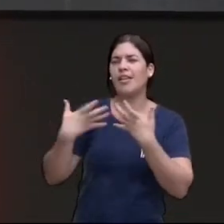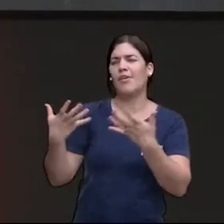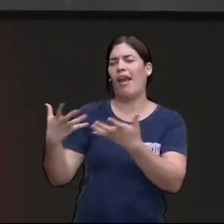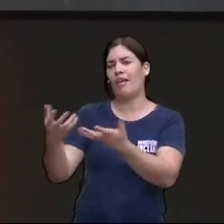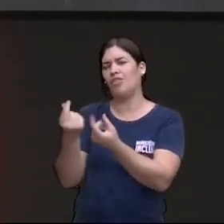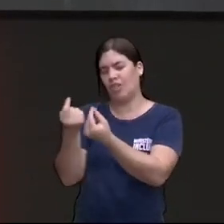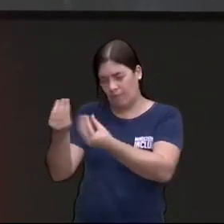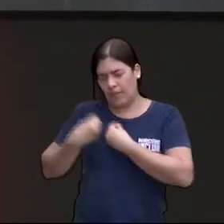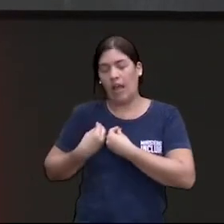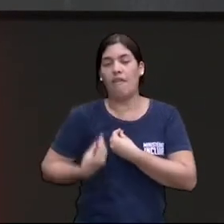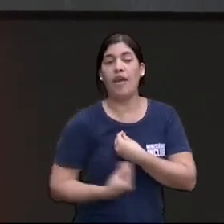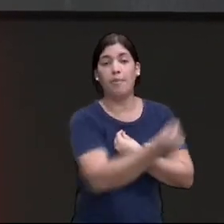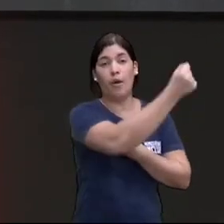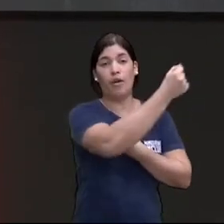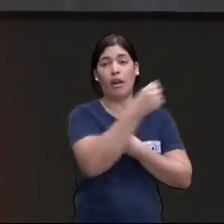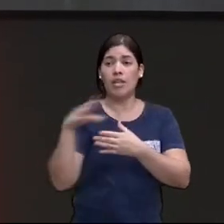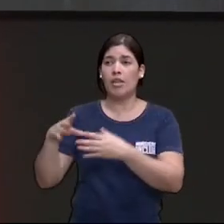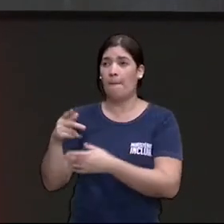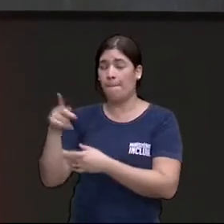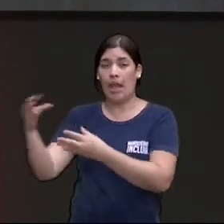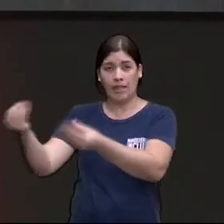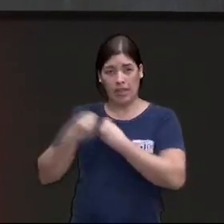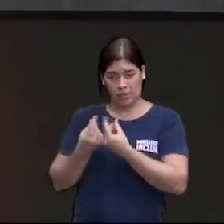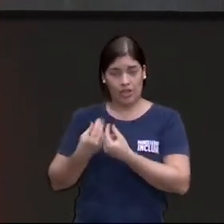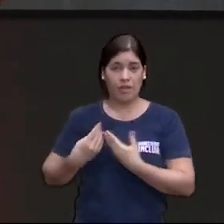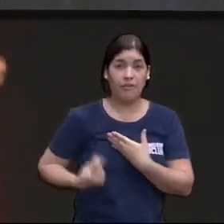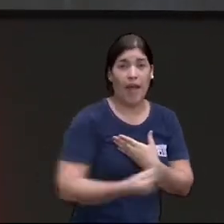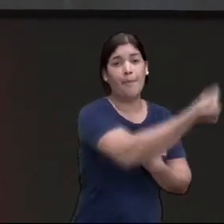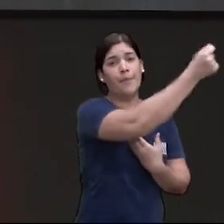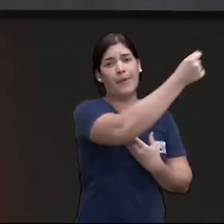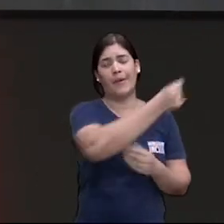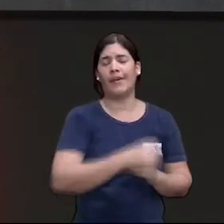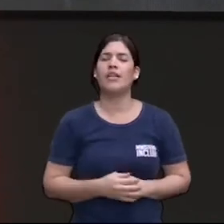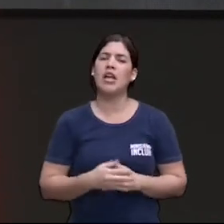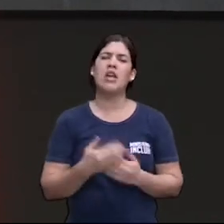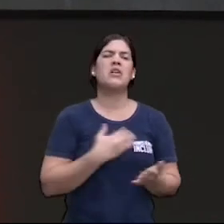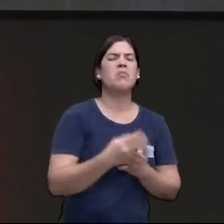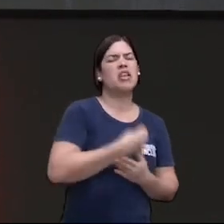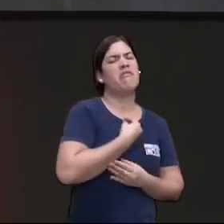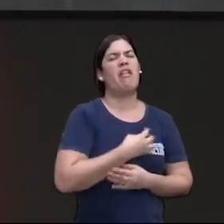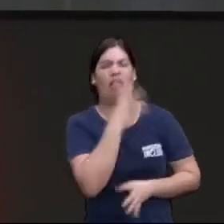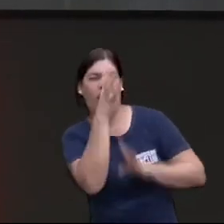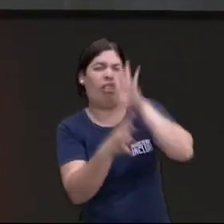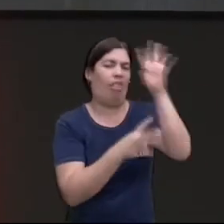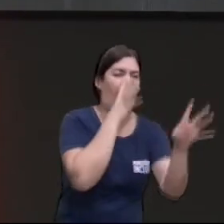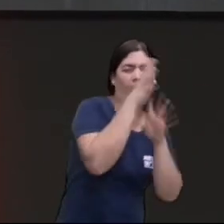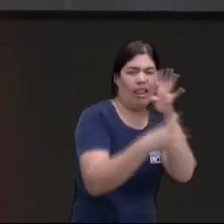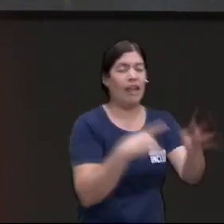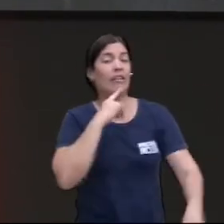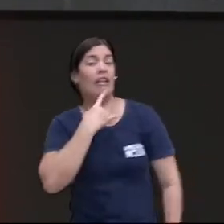e ele vai embora e leva o dinheiro do pai e ele começa a viver do jeito que ele quer e ele mete